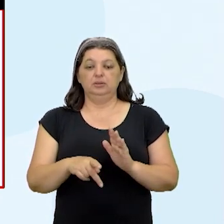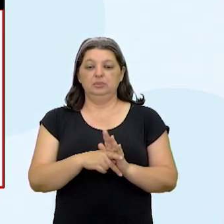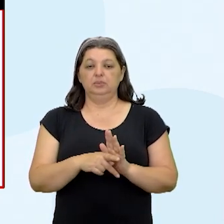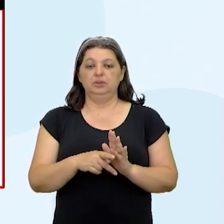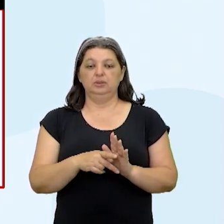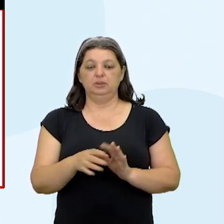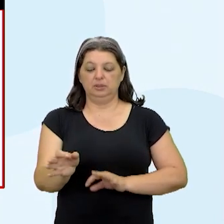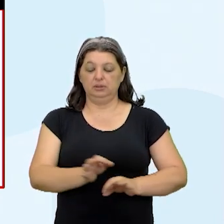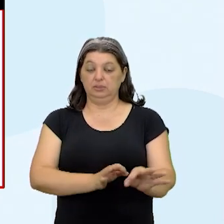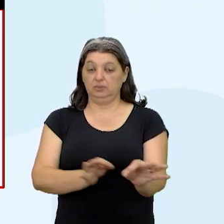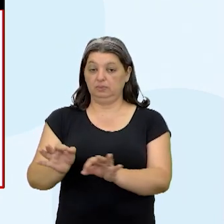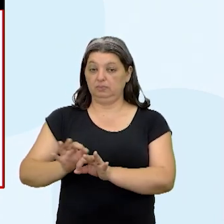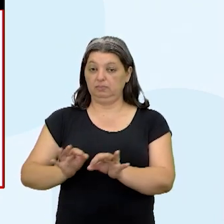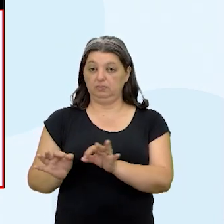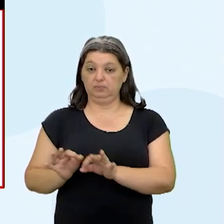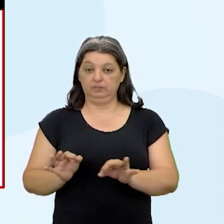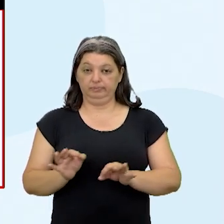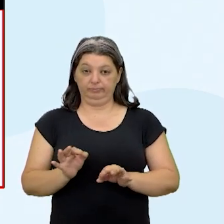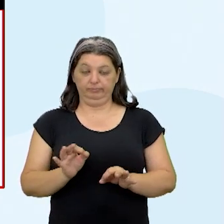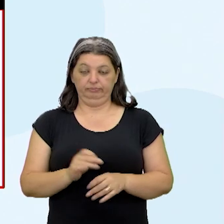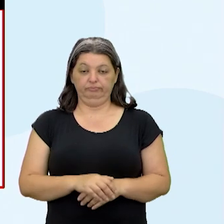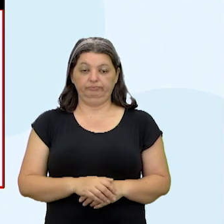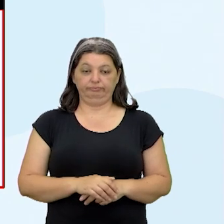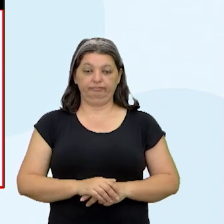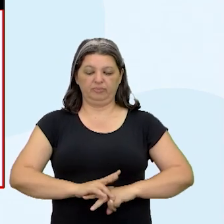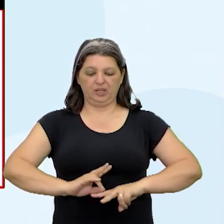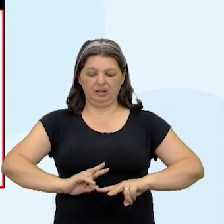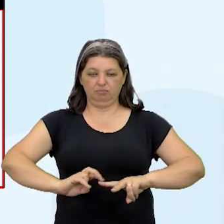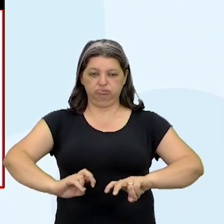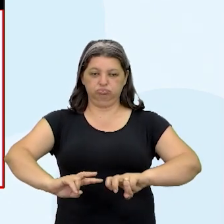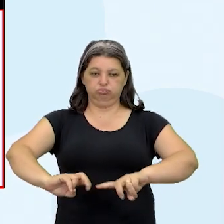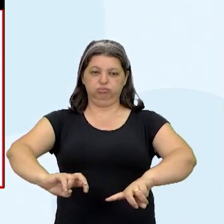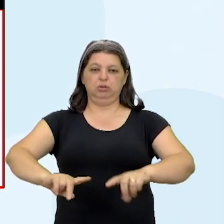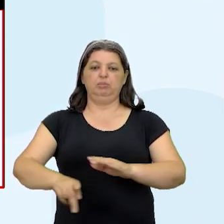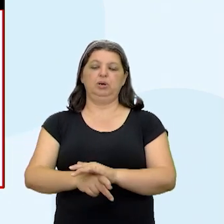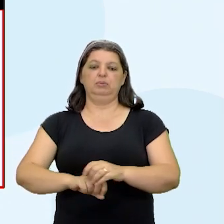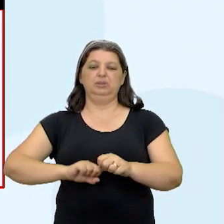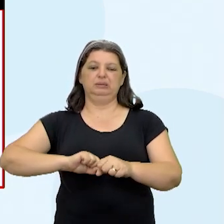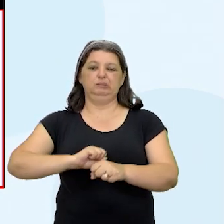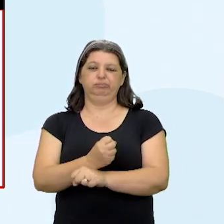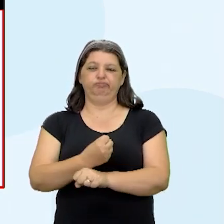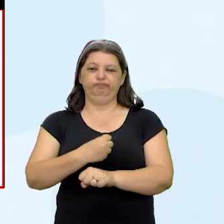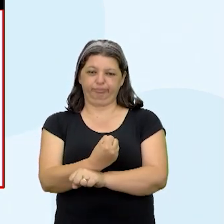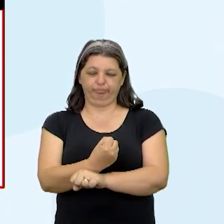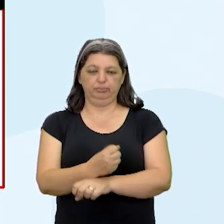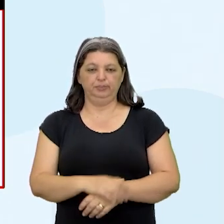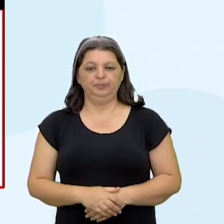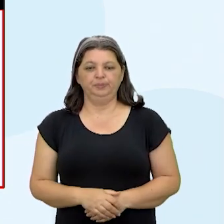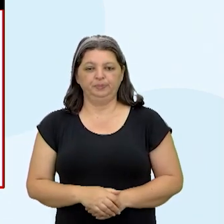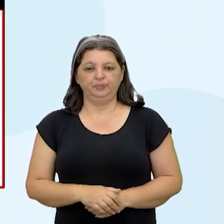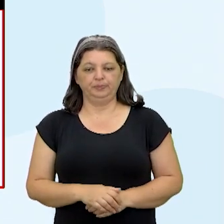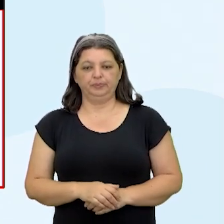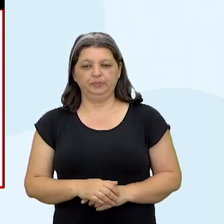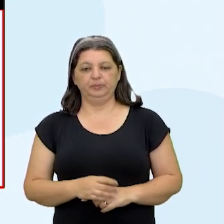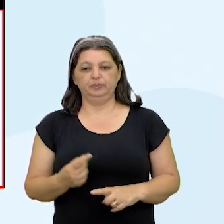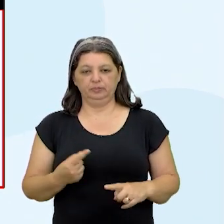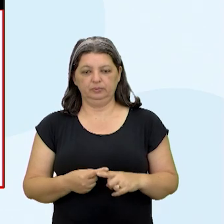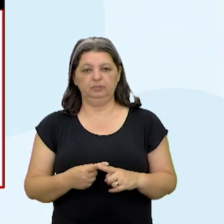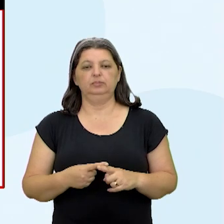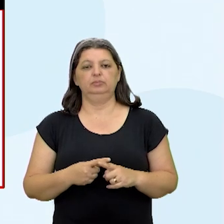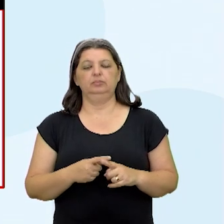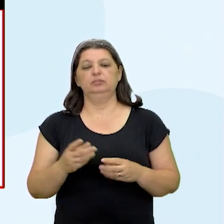planificada, superexploração do trabalhador para você acelerar esse processo de